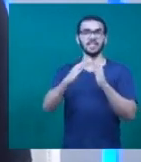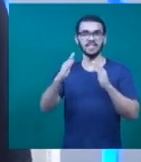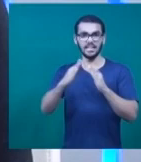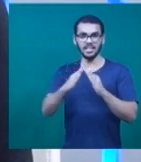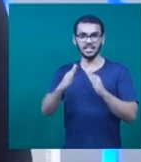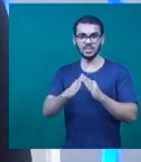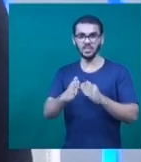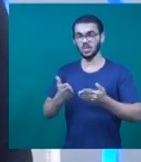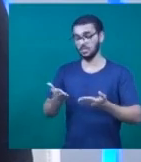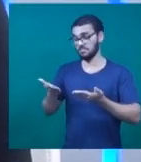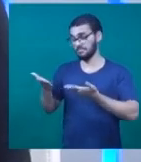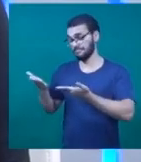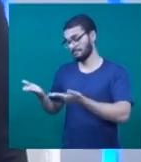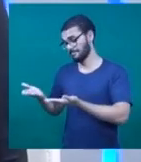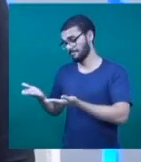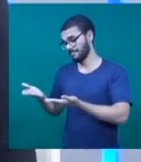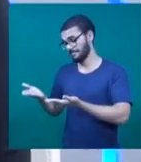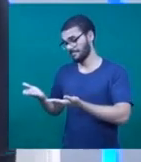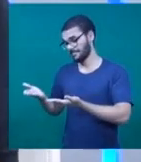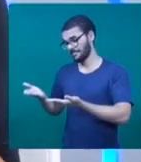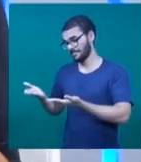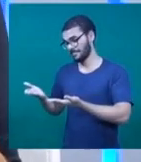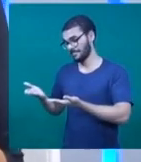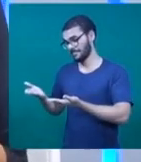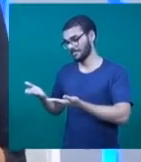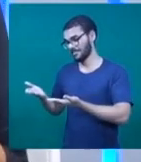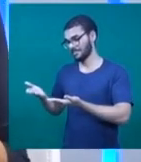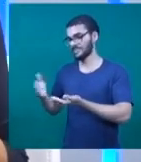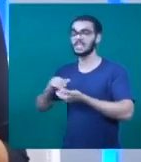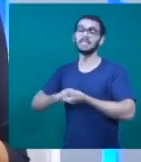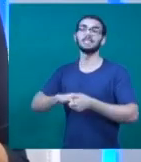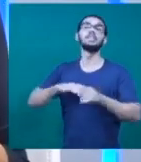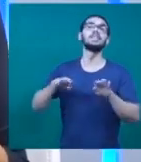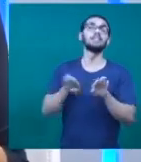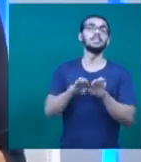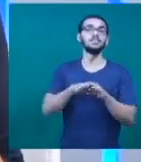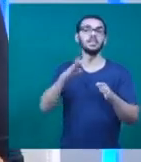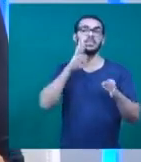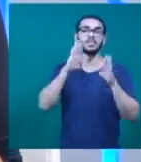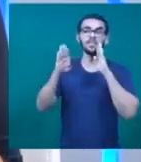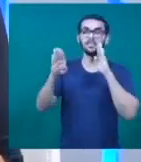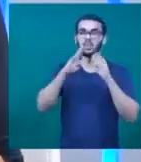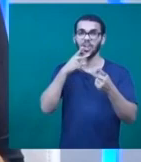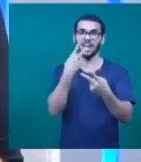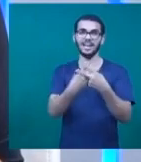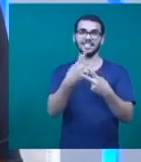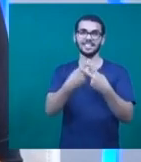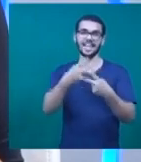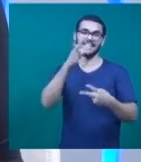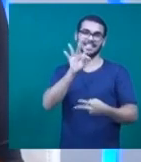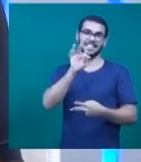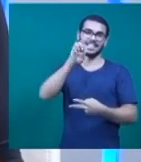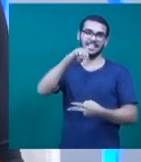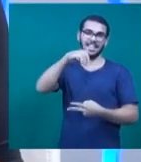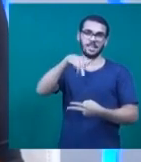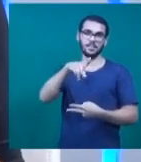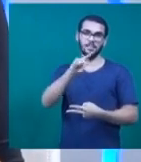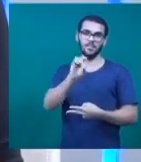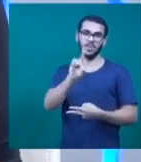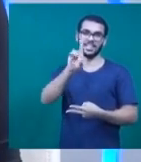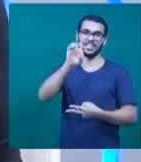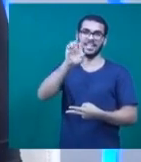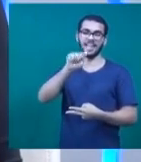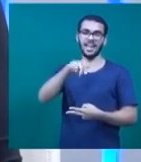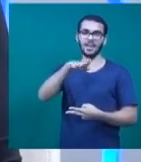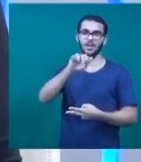Antapé de Teatro, que é na Rua Tupaciguara, número 471. A gente tem nas redes sociais, hashtag TempoDeÁguas também. No Facebook tem a